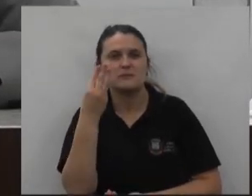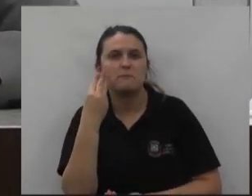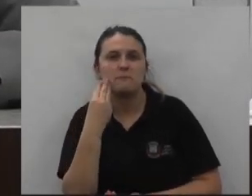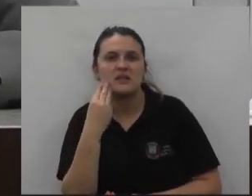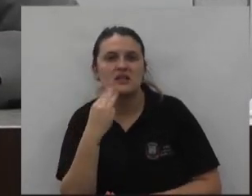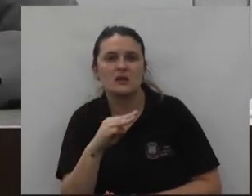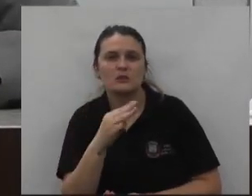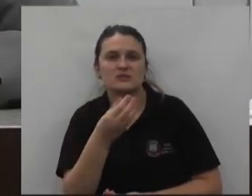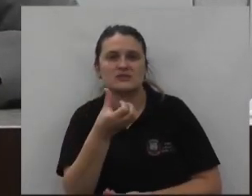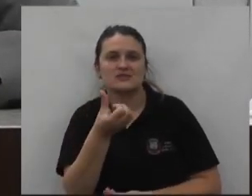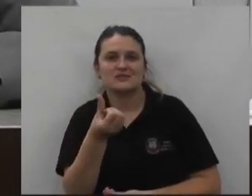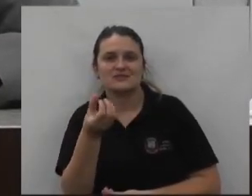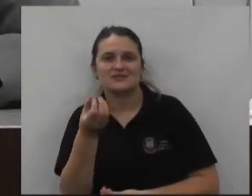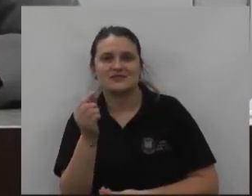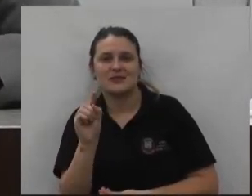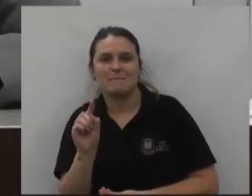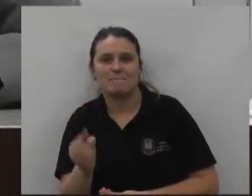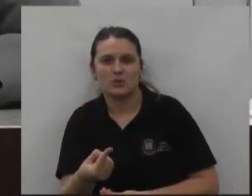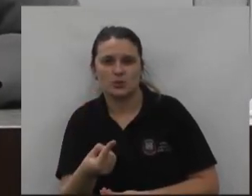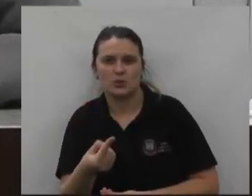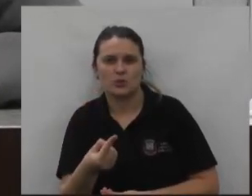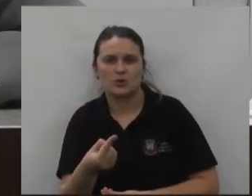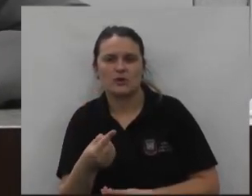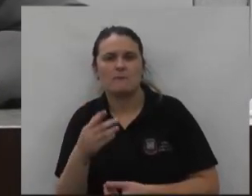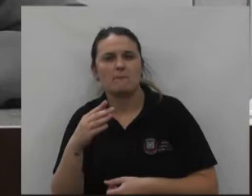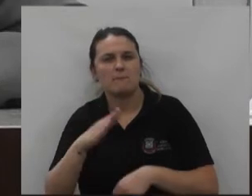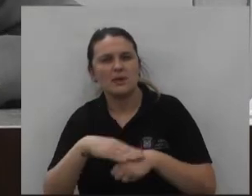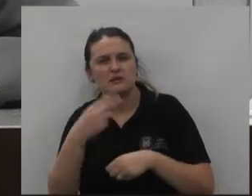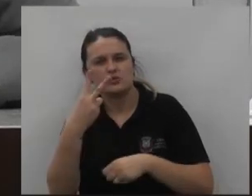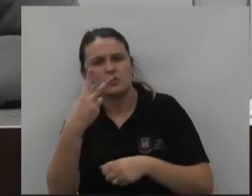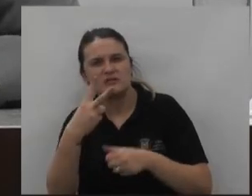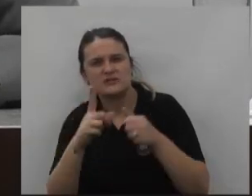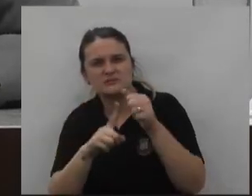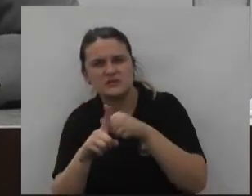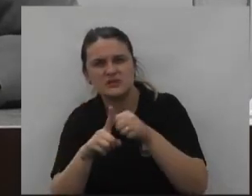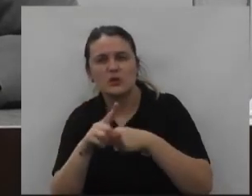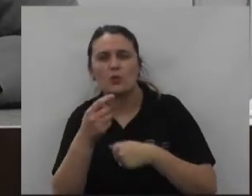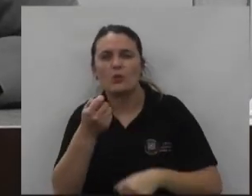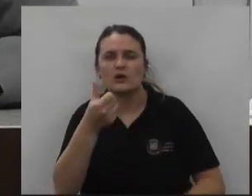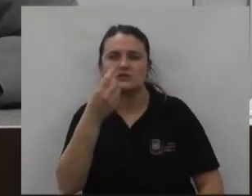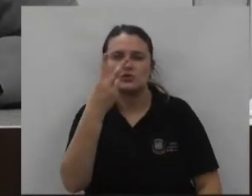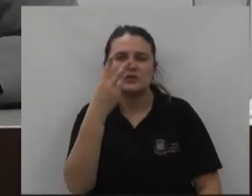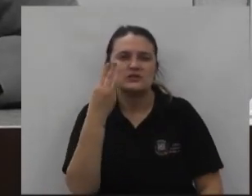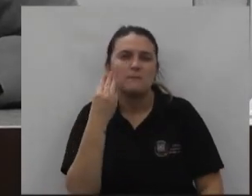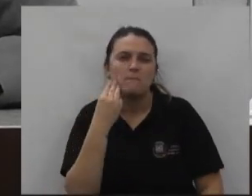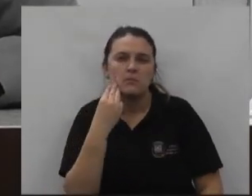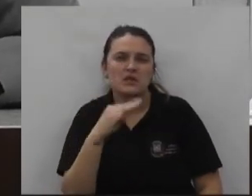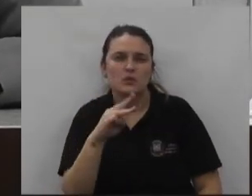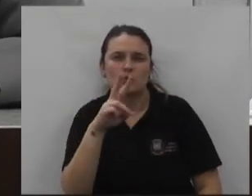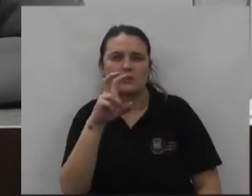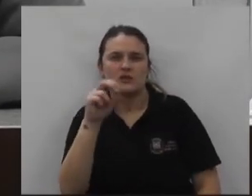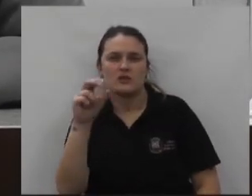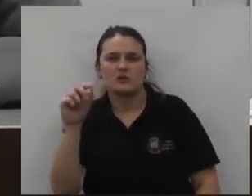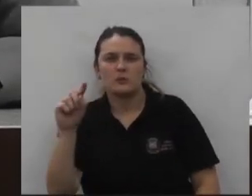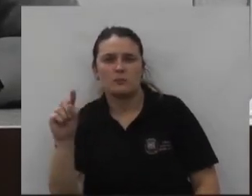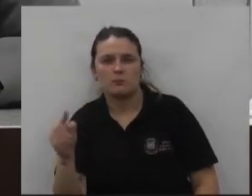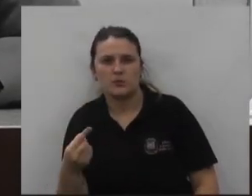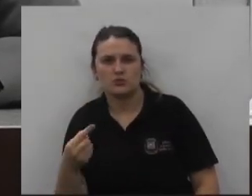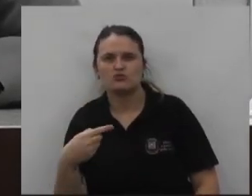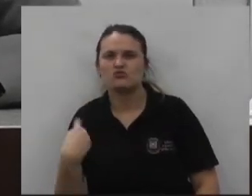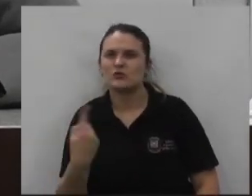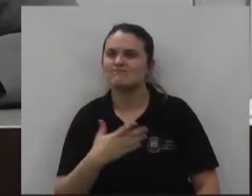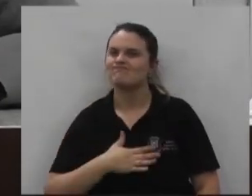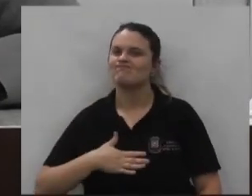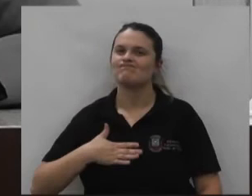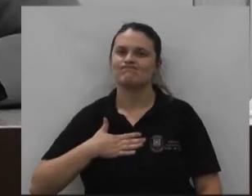2 milhões e 60 mil até mais dois meses nós vamos ter quase 2 milhões e 500 mil e é com